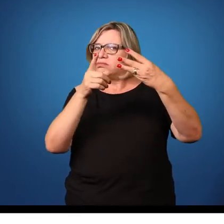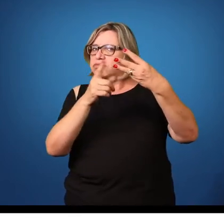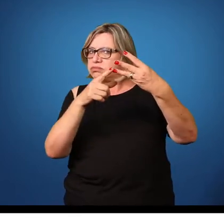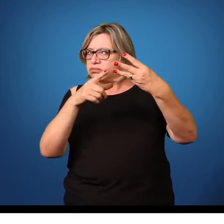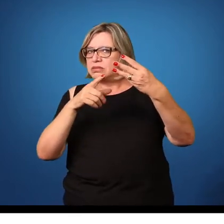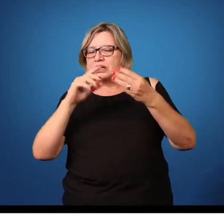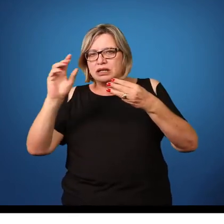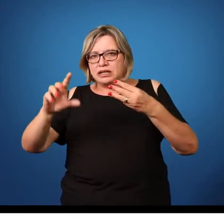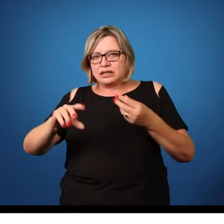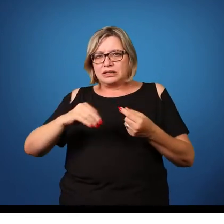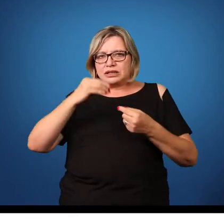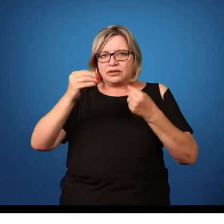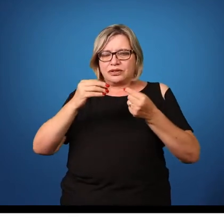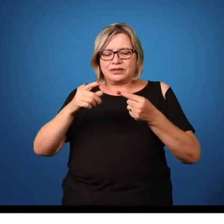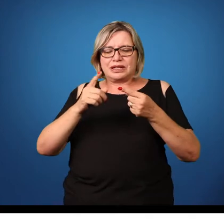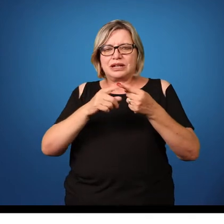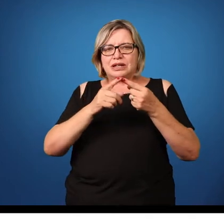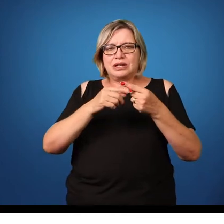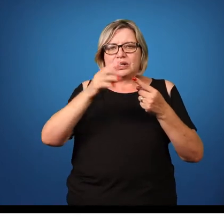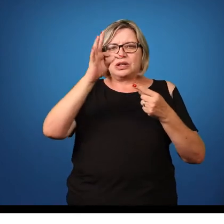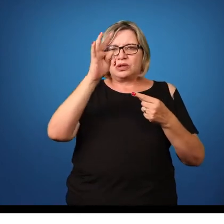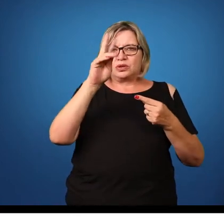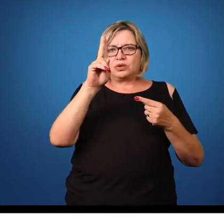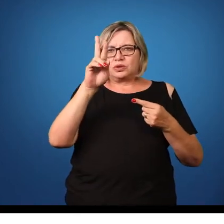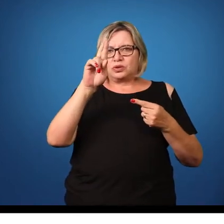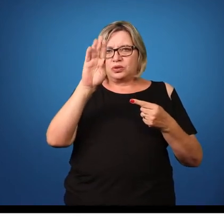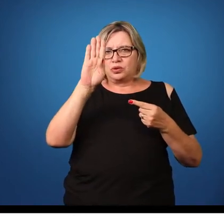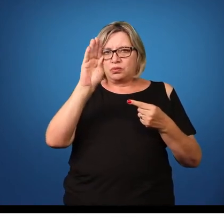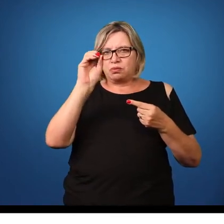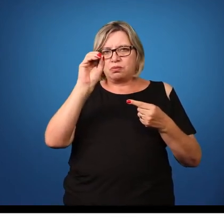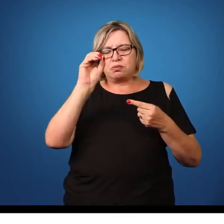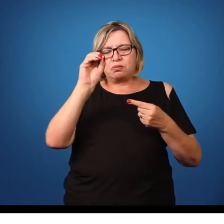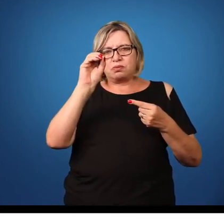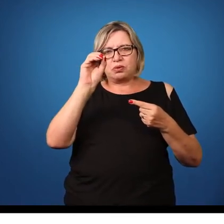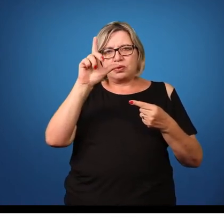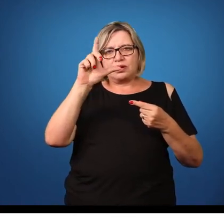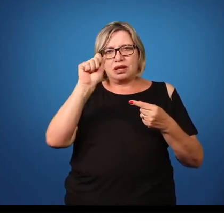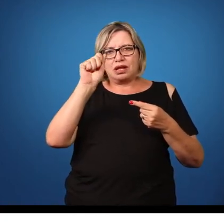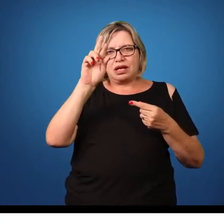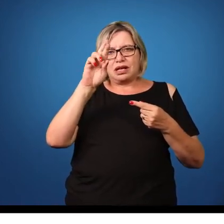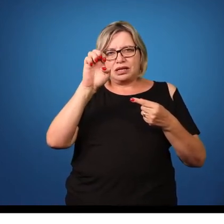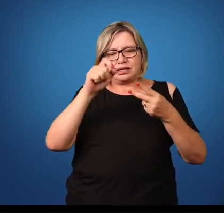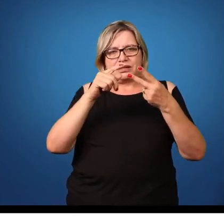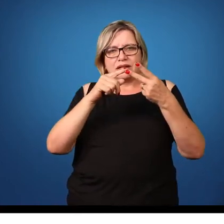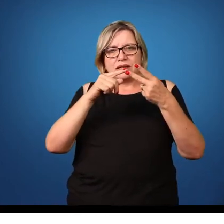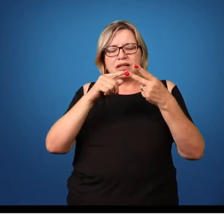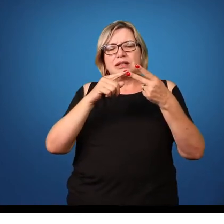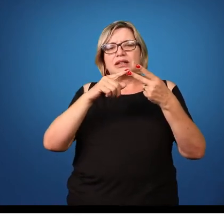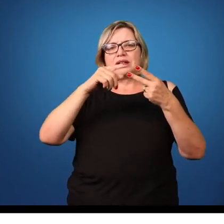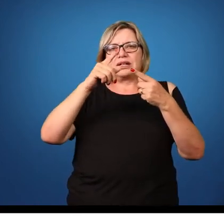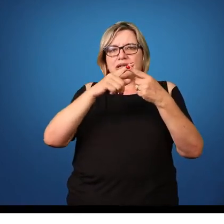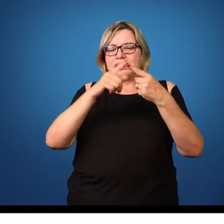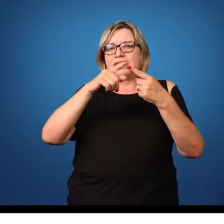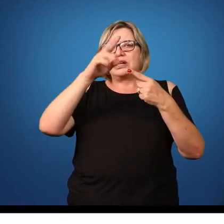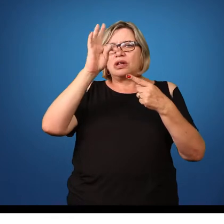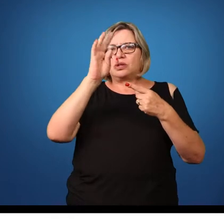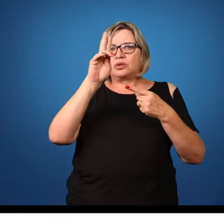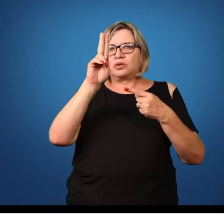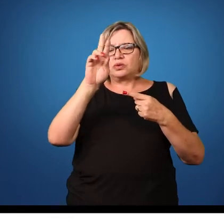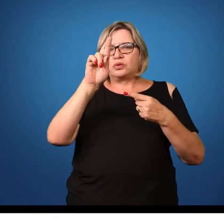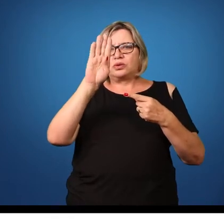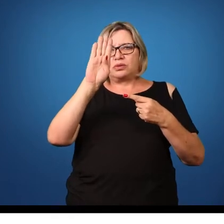as turbelárias, cestoda e trematoda. No caso da turbelária,